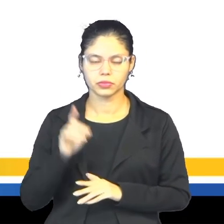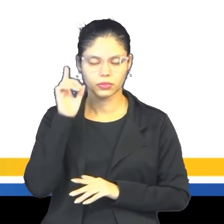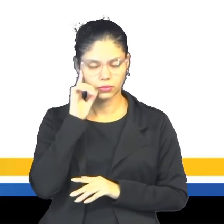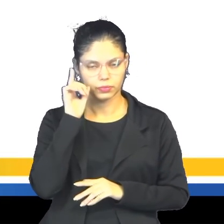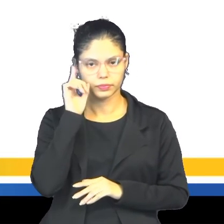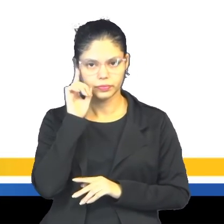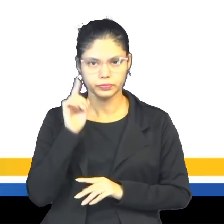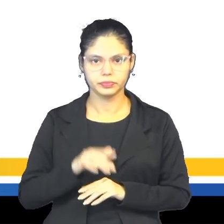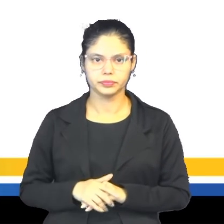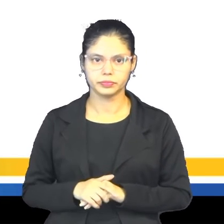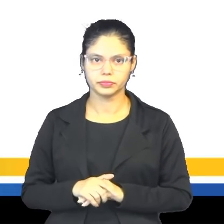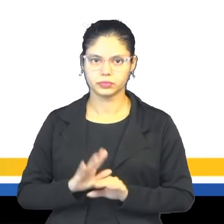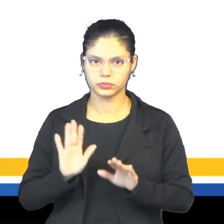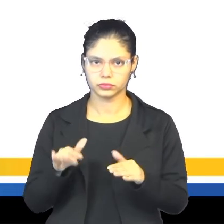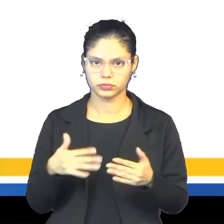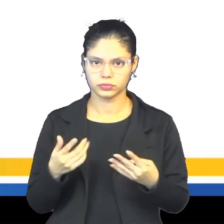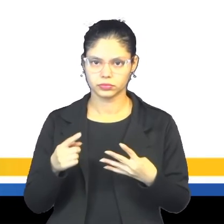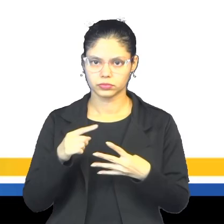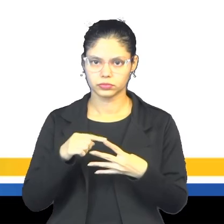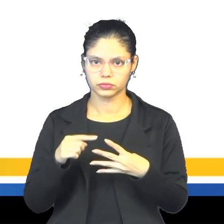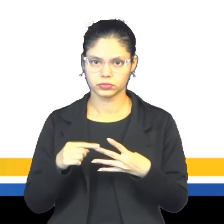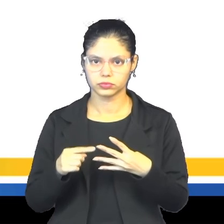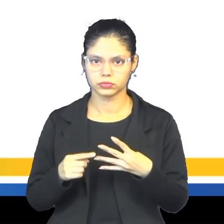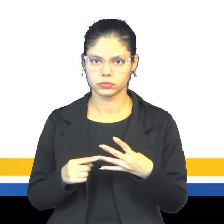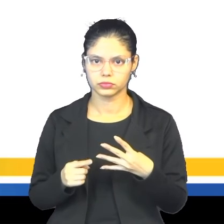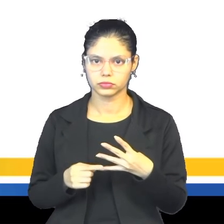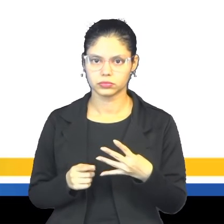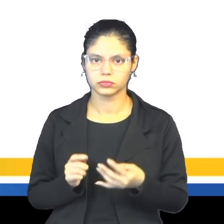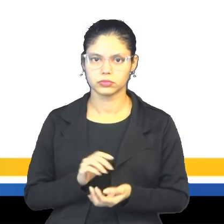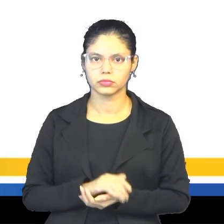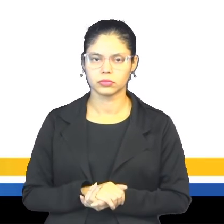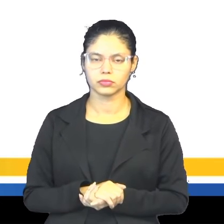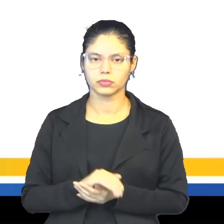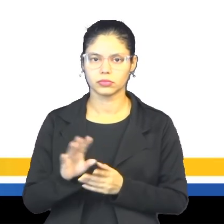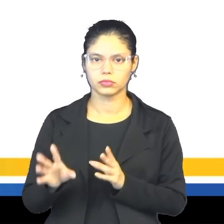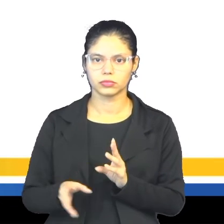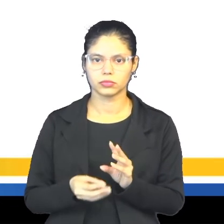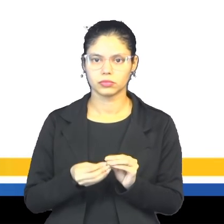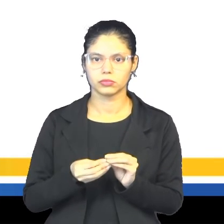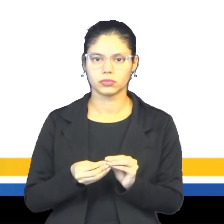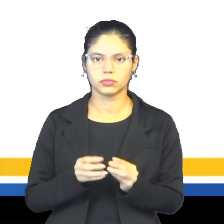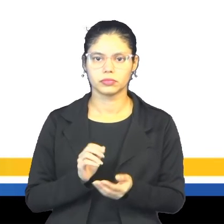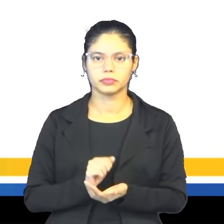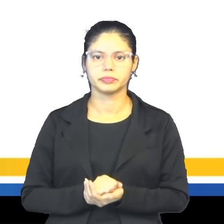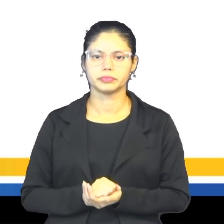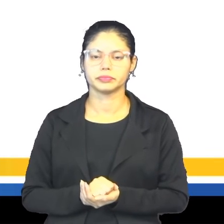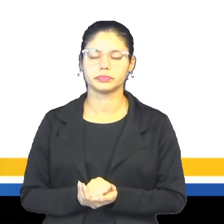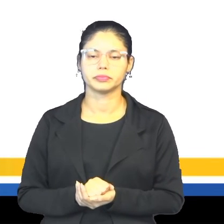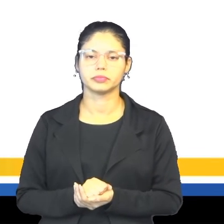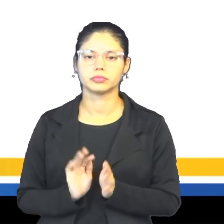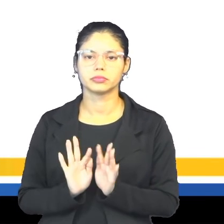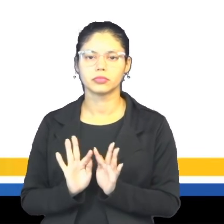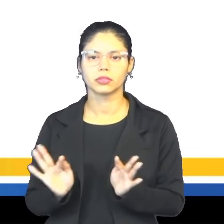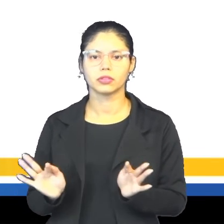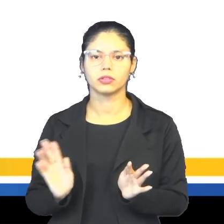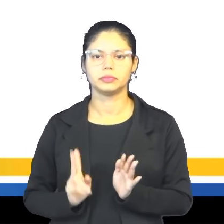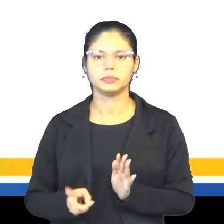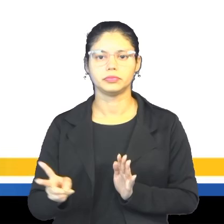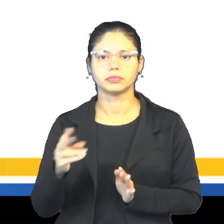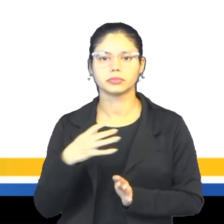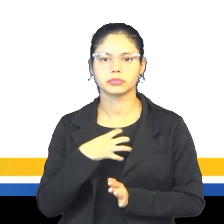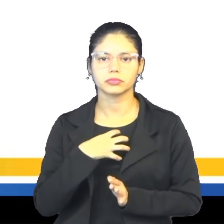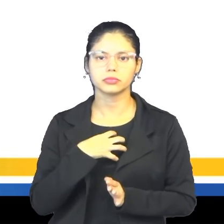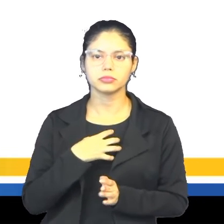todo dia. Qual dessas quatro alternativas vão se encaixar ali na nossa frase para manter esse